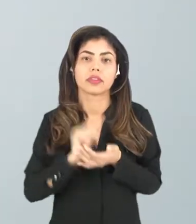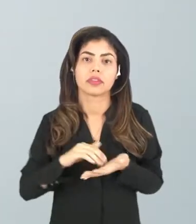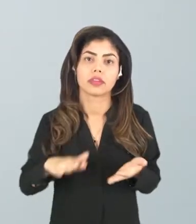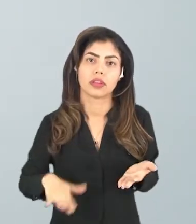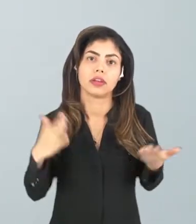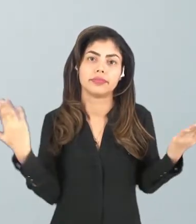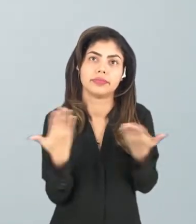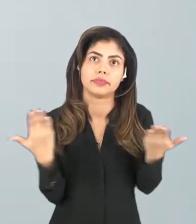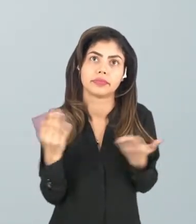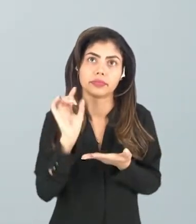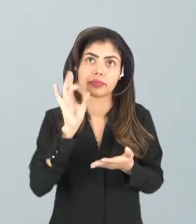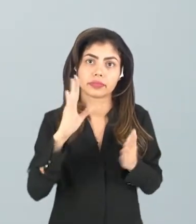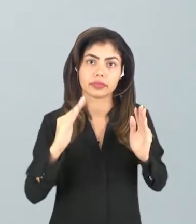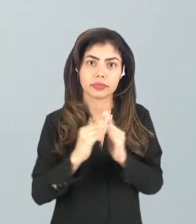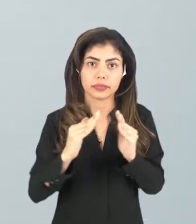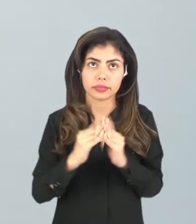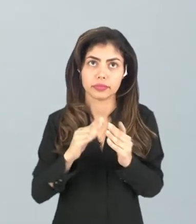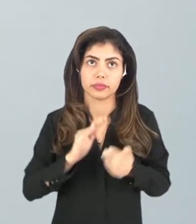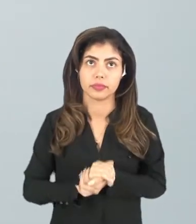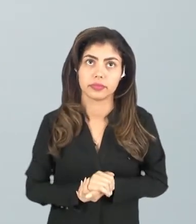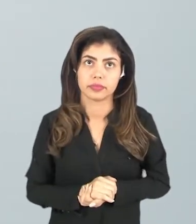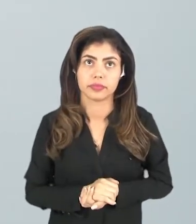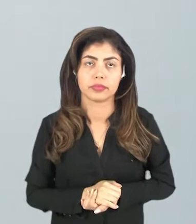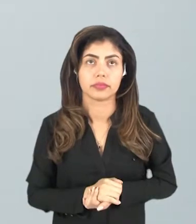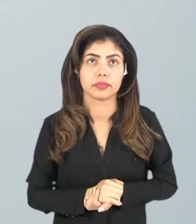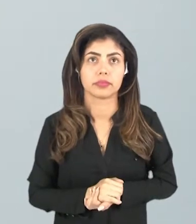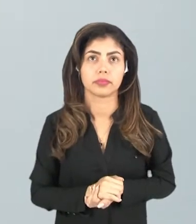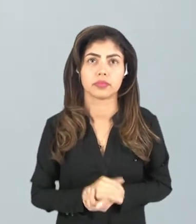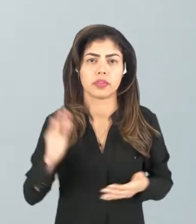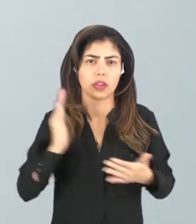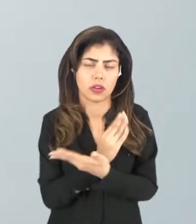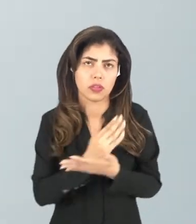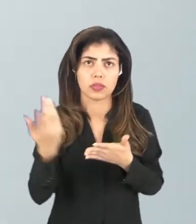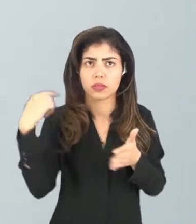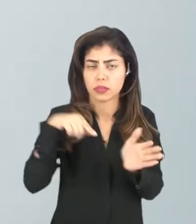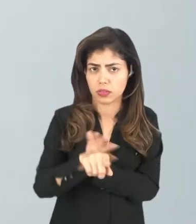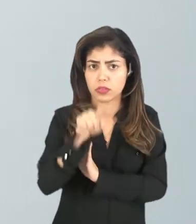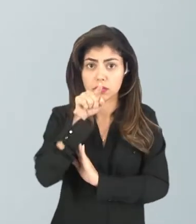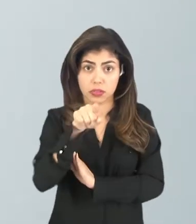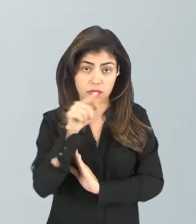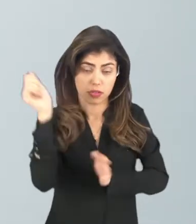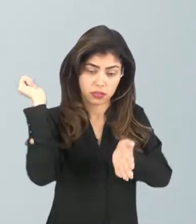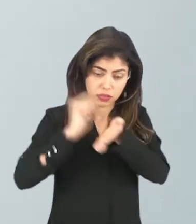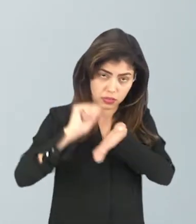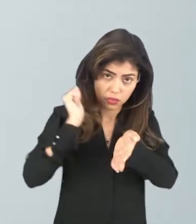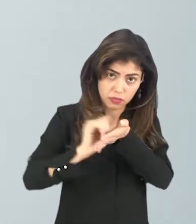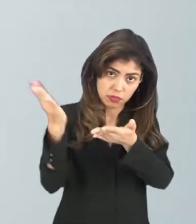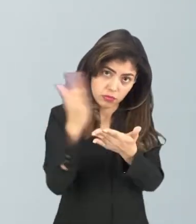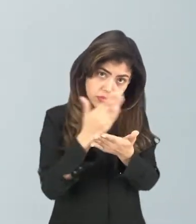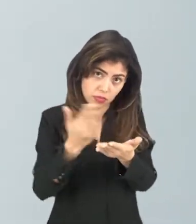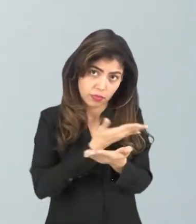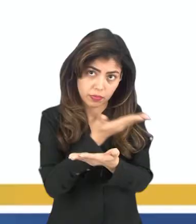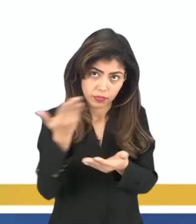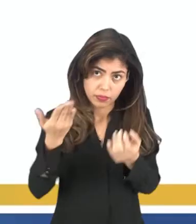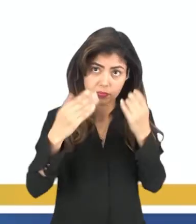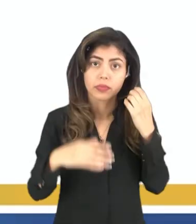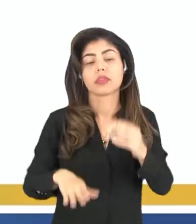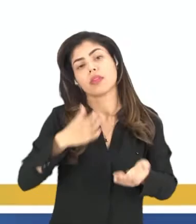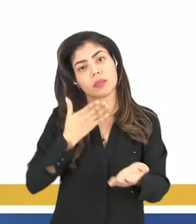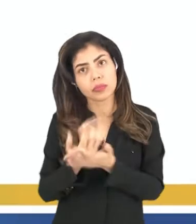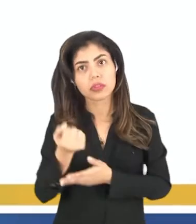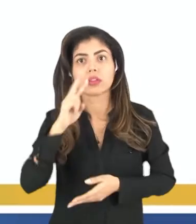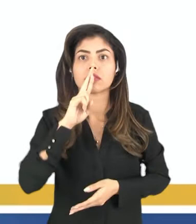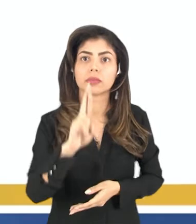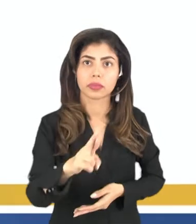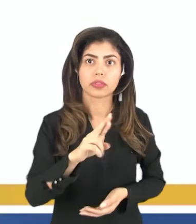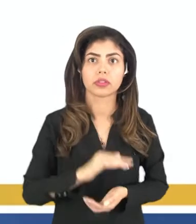sobre o exercitando de casa de hoje, né? Nós temos algumas perguntas que vocês vão escrever no caderno de vocês e vão buscar